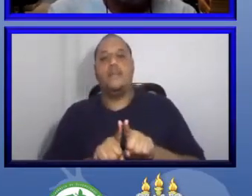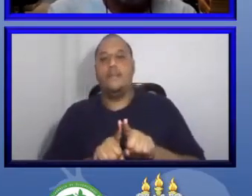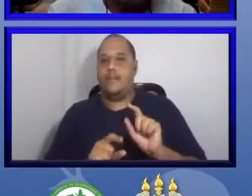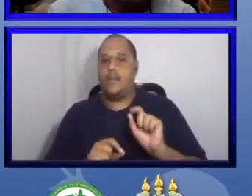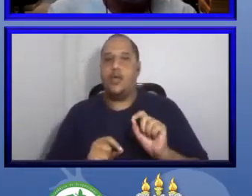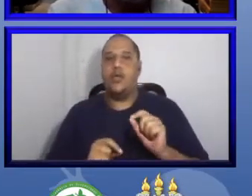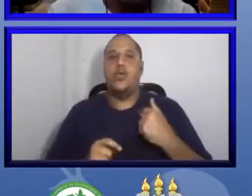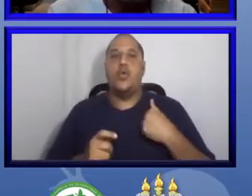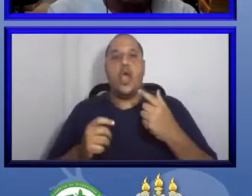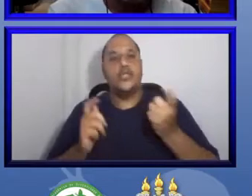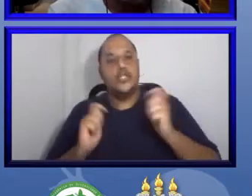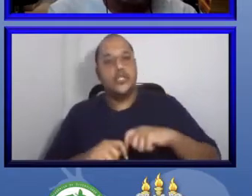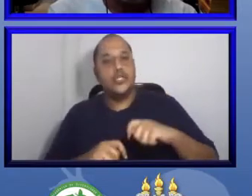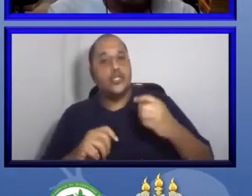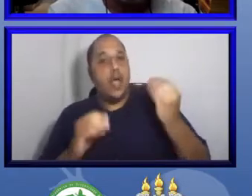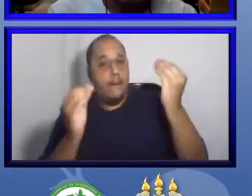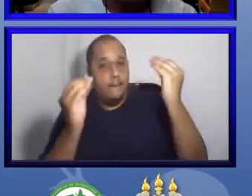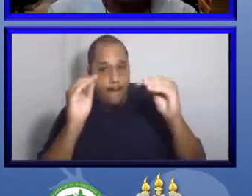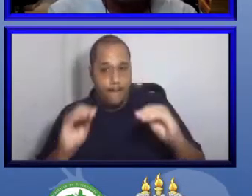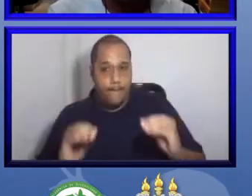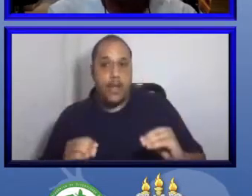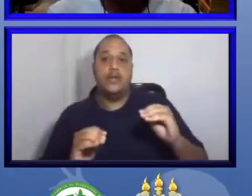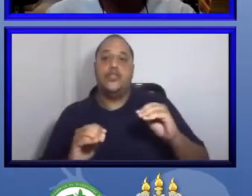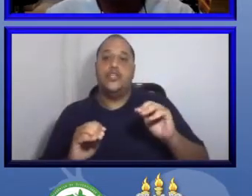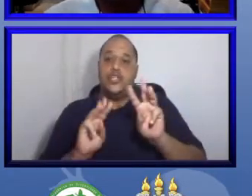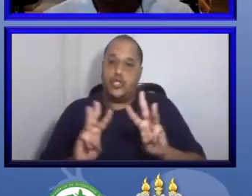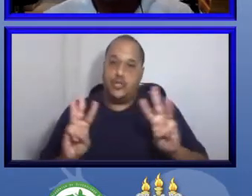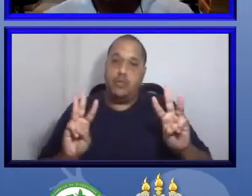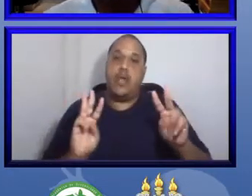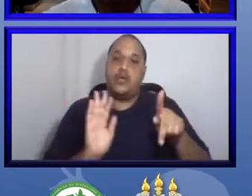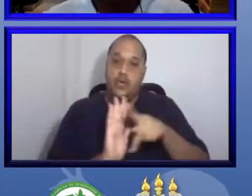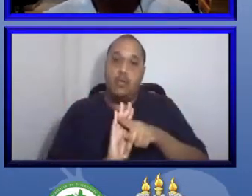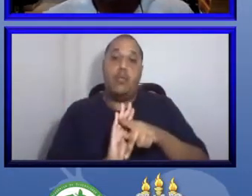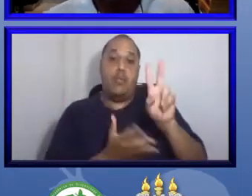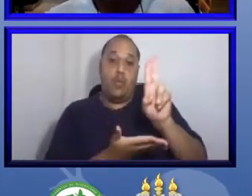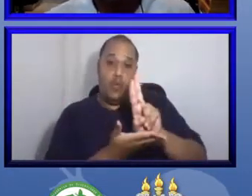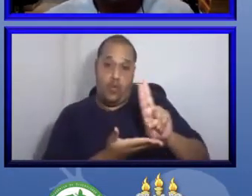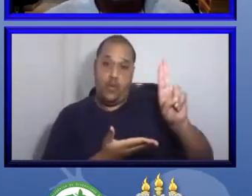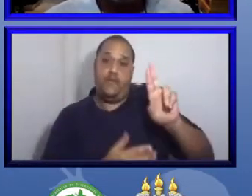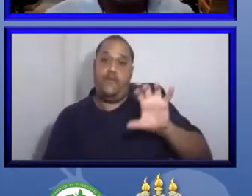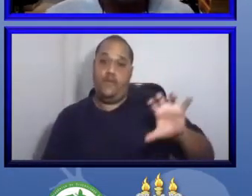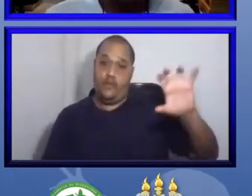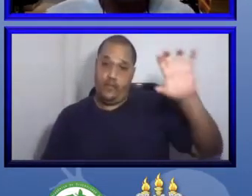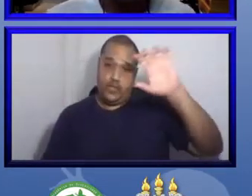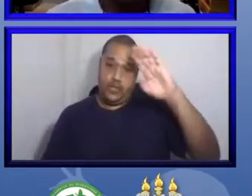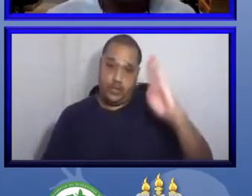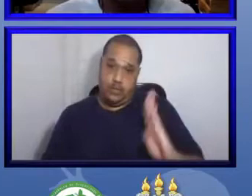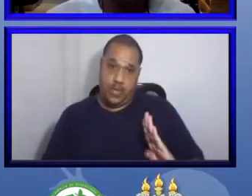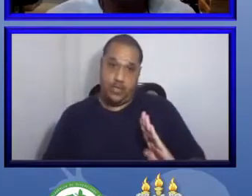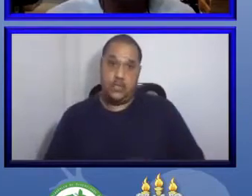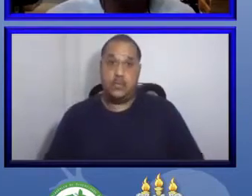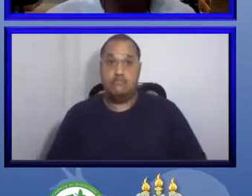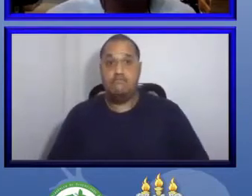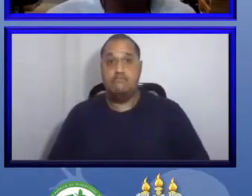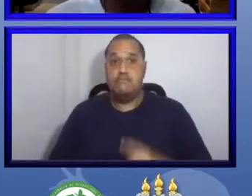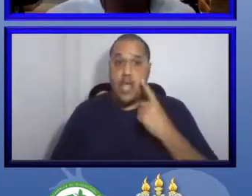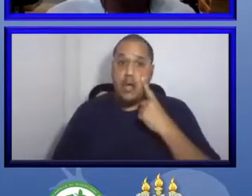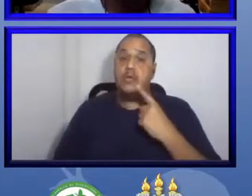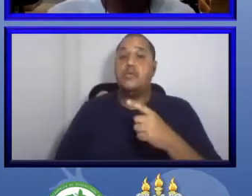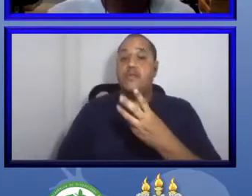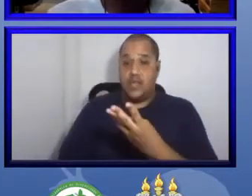36 propostas, mas nós só tínhamos dinheiro para 20 propostas. Próximo.